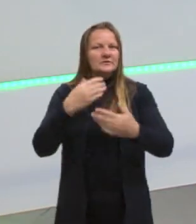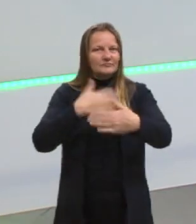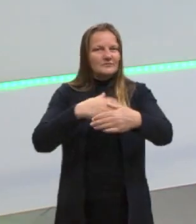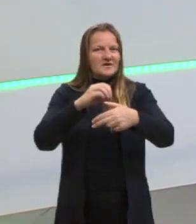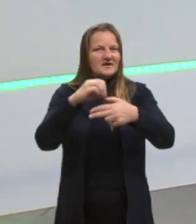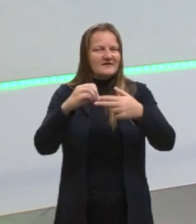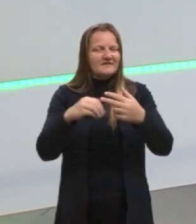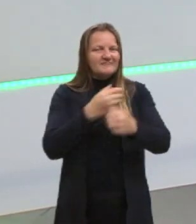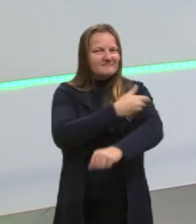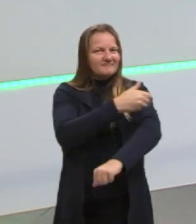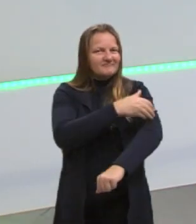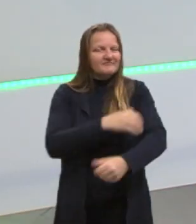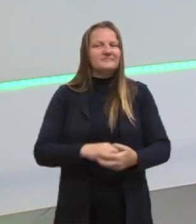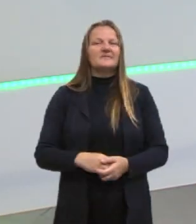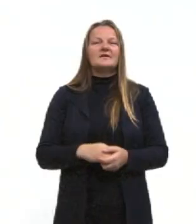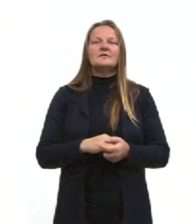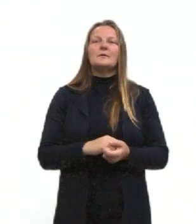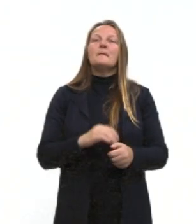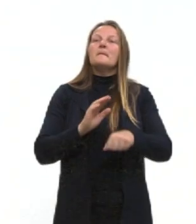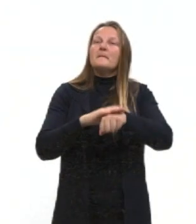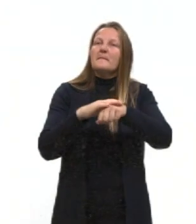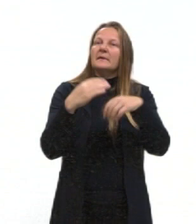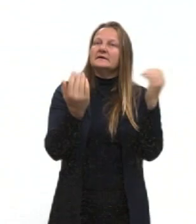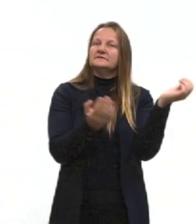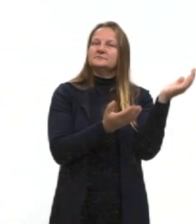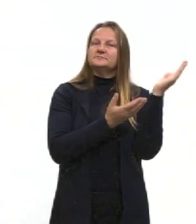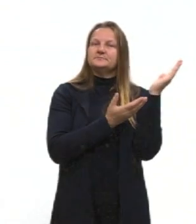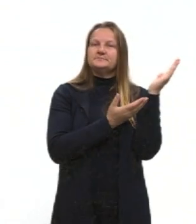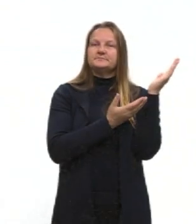aqui, slide. O que eu falei pra vocês?